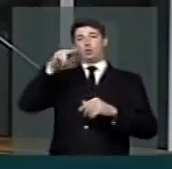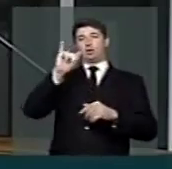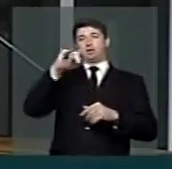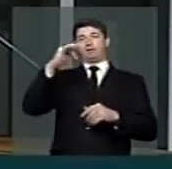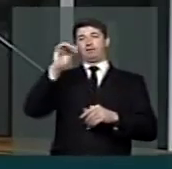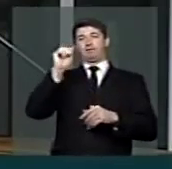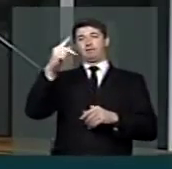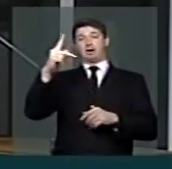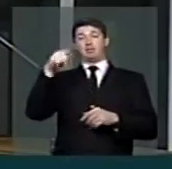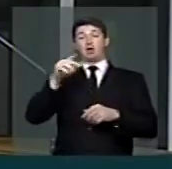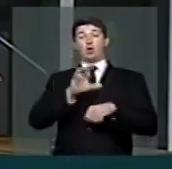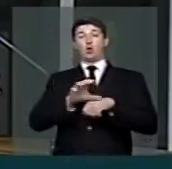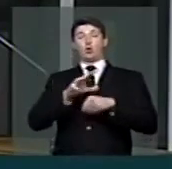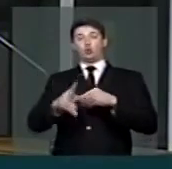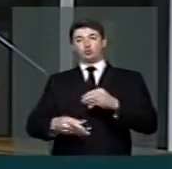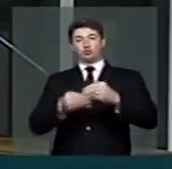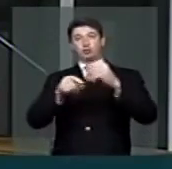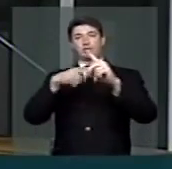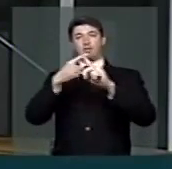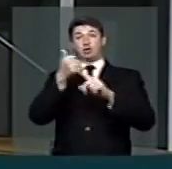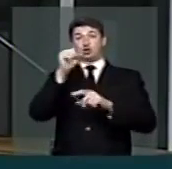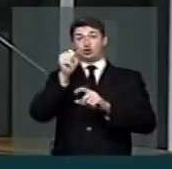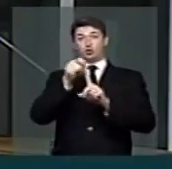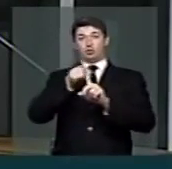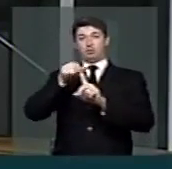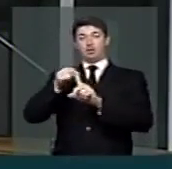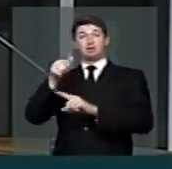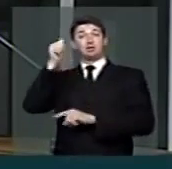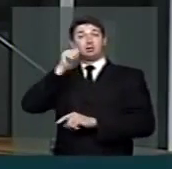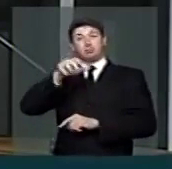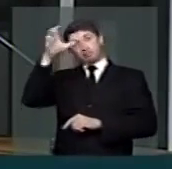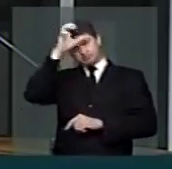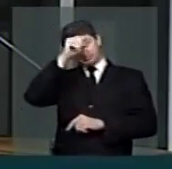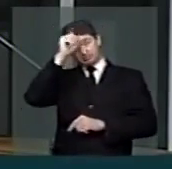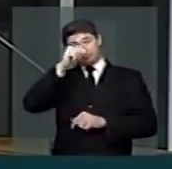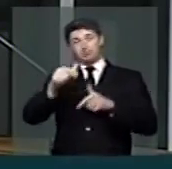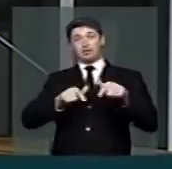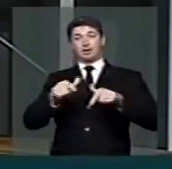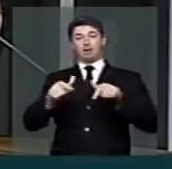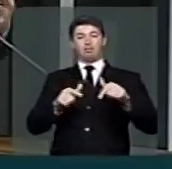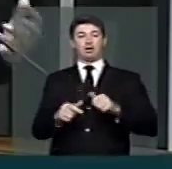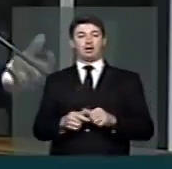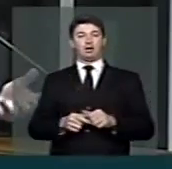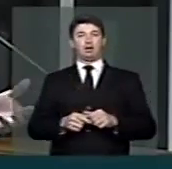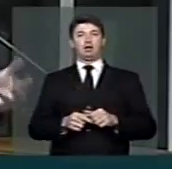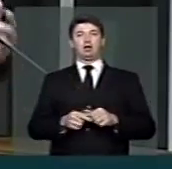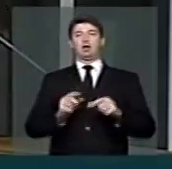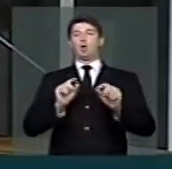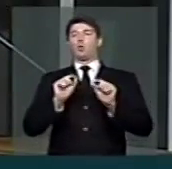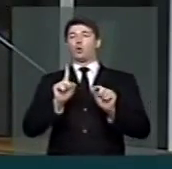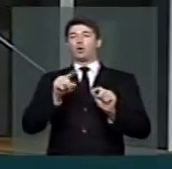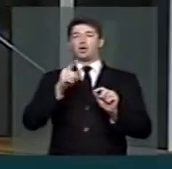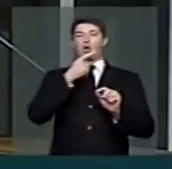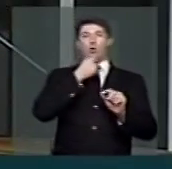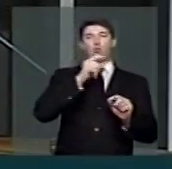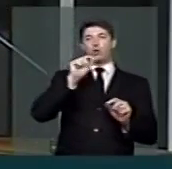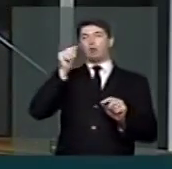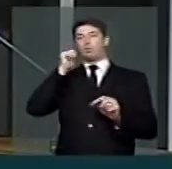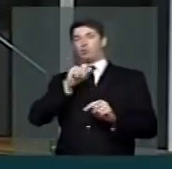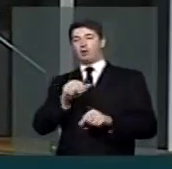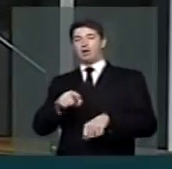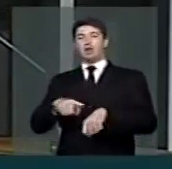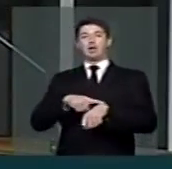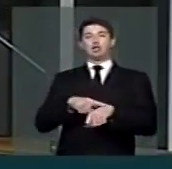um curso de extensão de 18 meses, onde a mulher aprende a lidar com essa questão de gênero, do preconceito, da